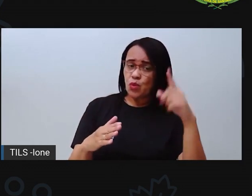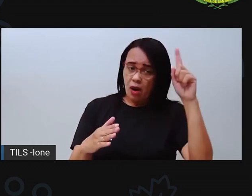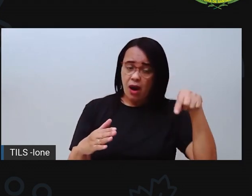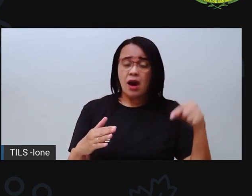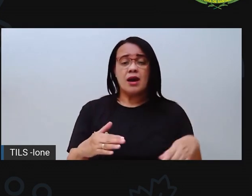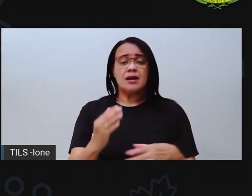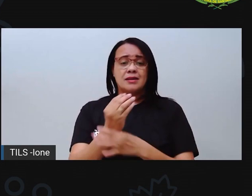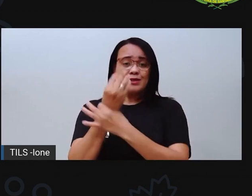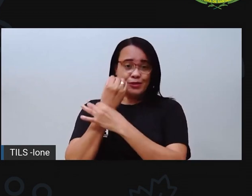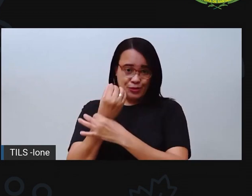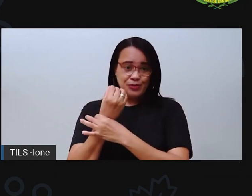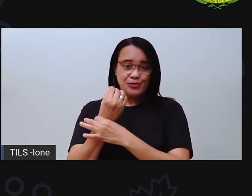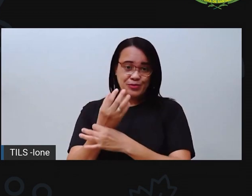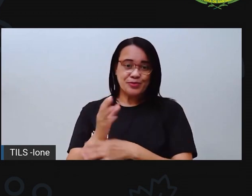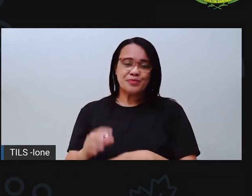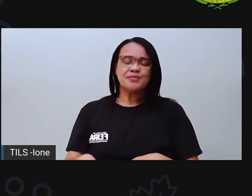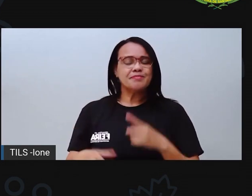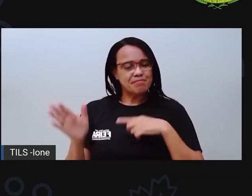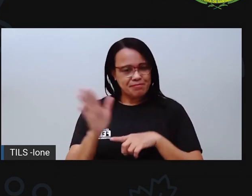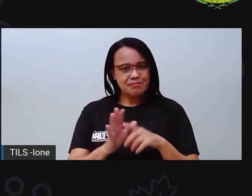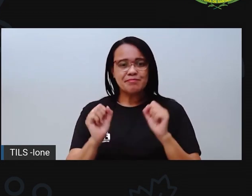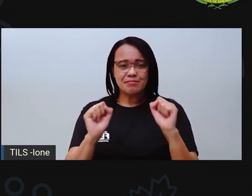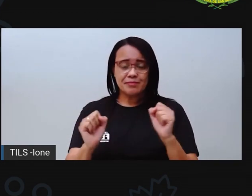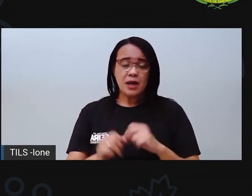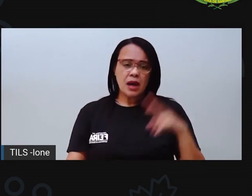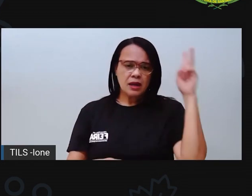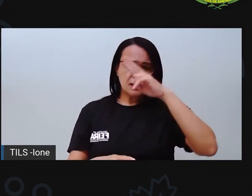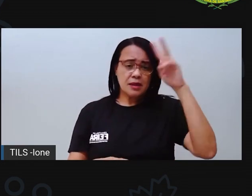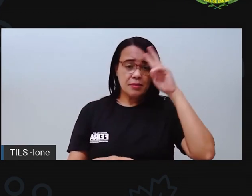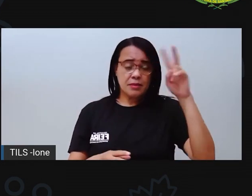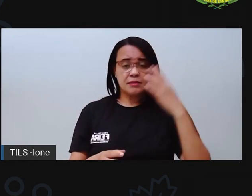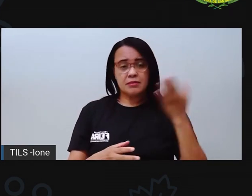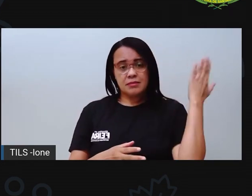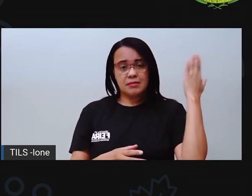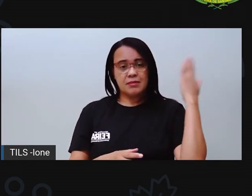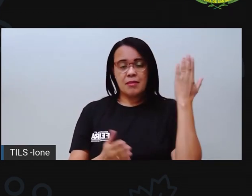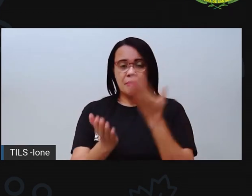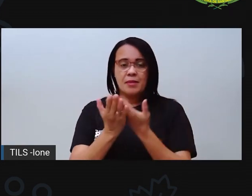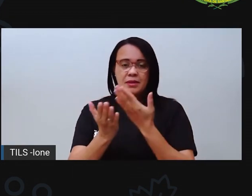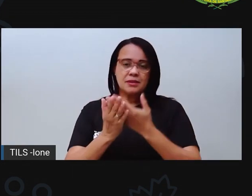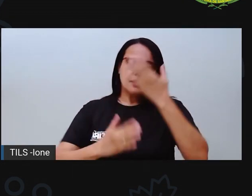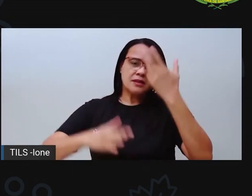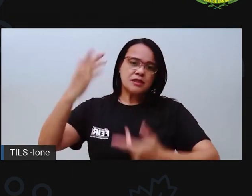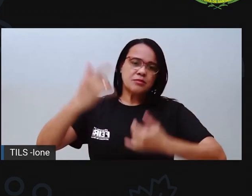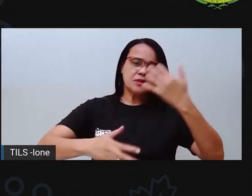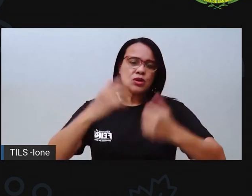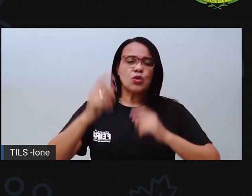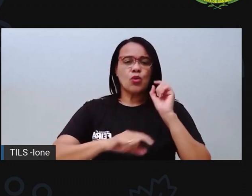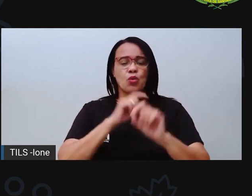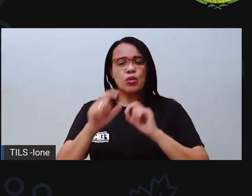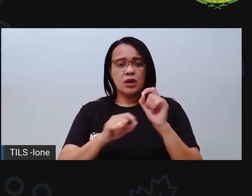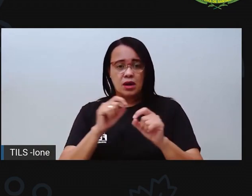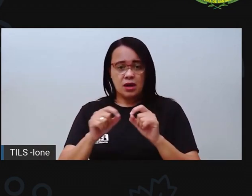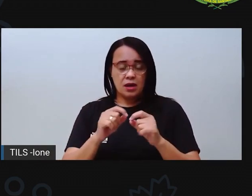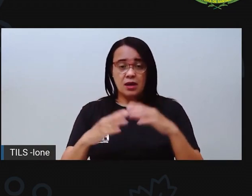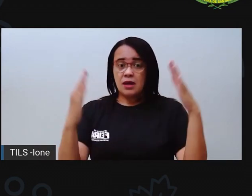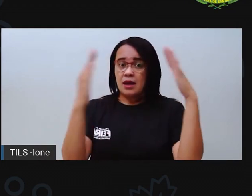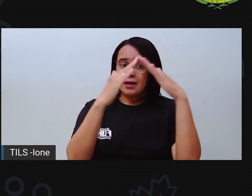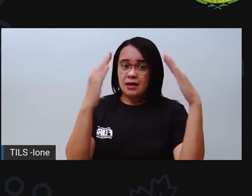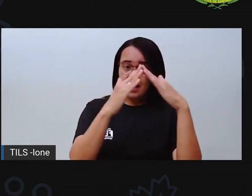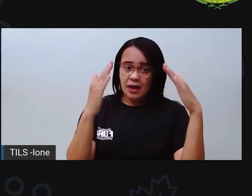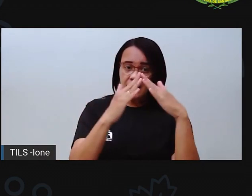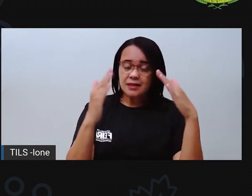segurança, né? Sobre acidentes domésticos, a Pro disse que vocês iam ser fiscais aí da segurança.